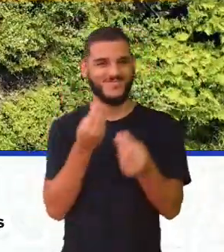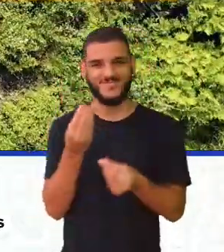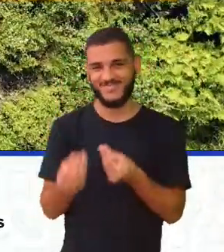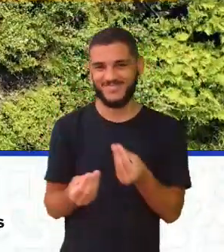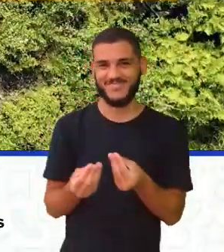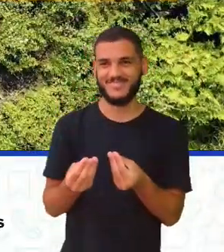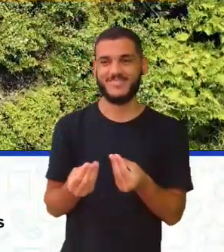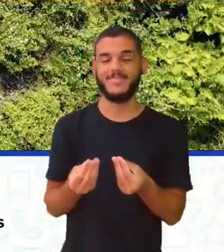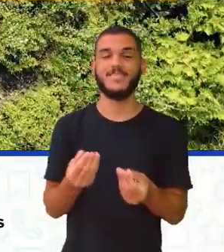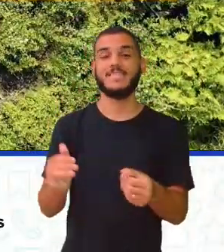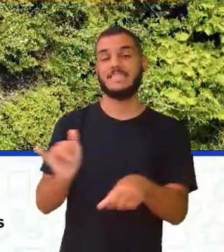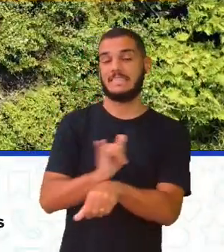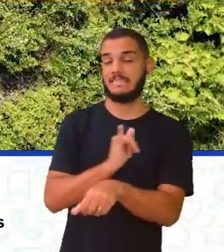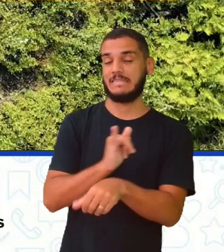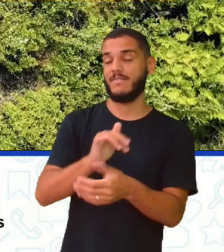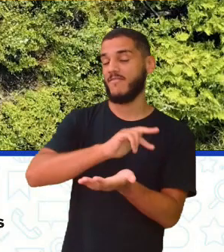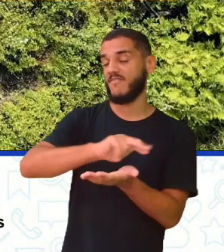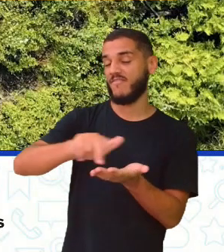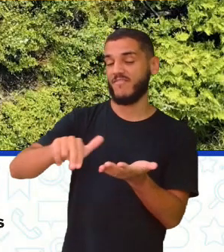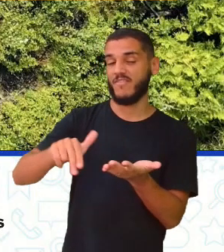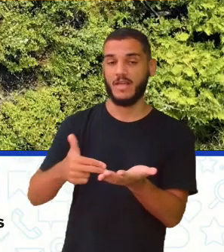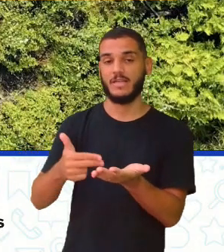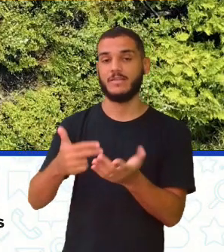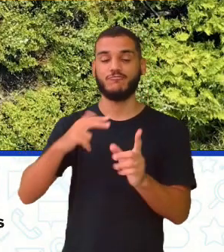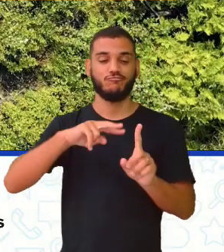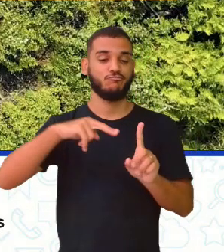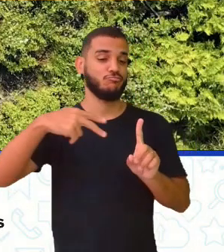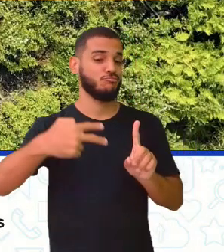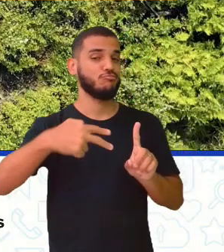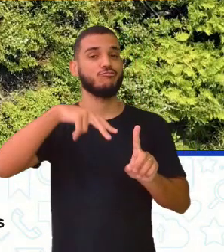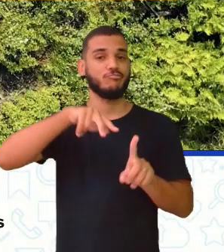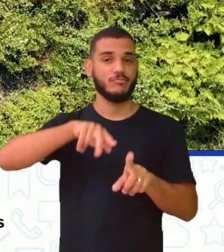muitas formas e perspectivas,